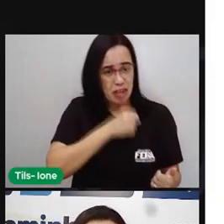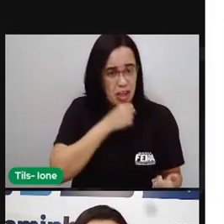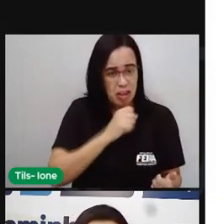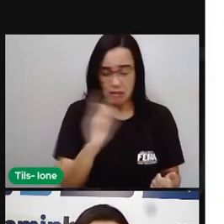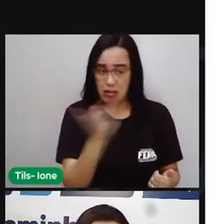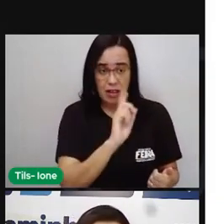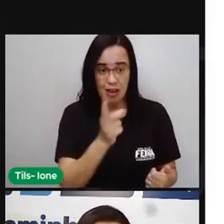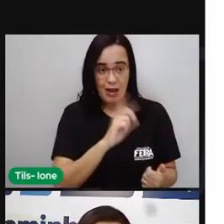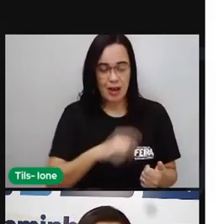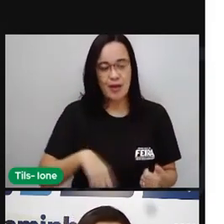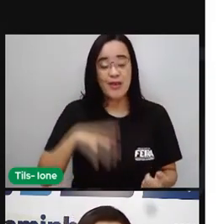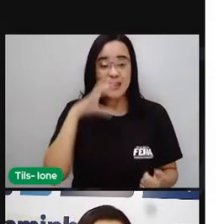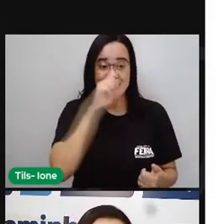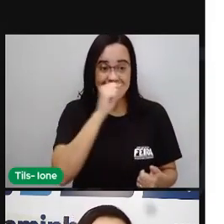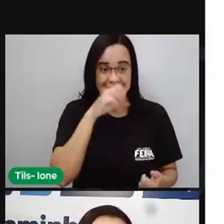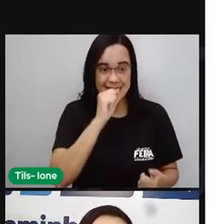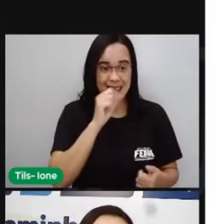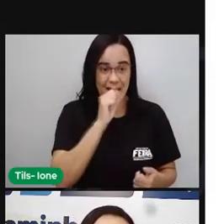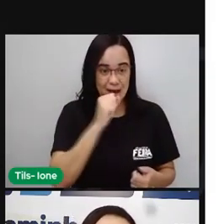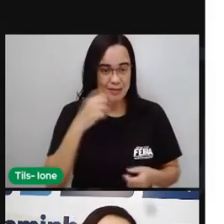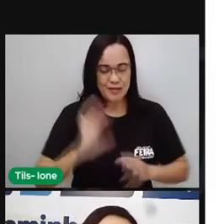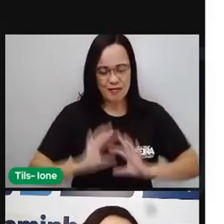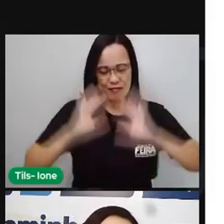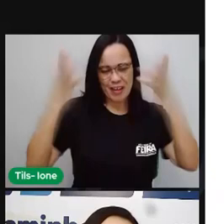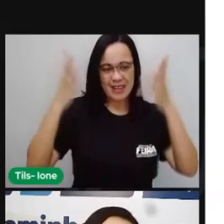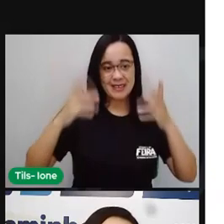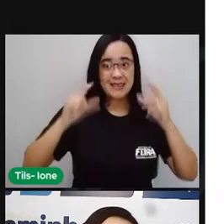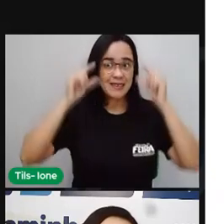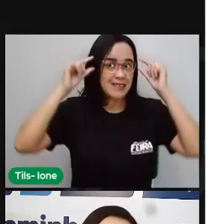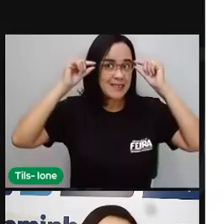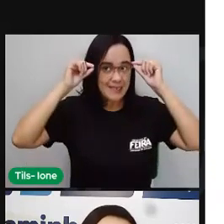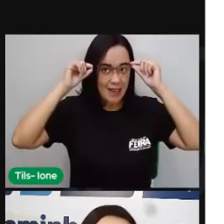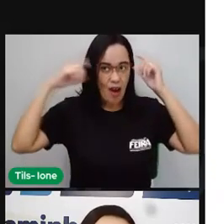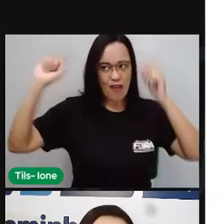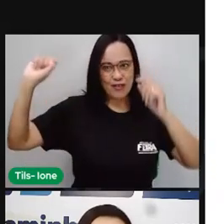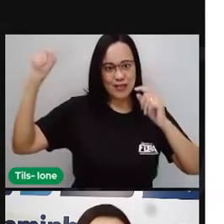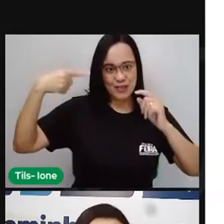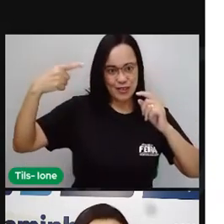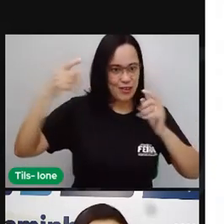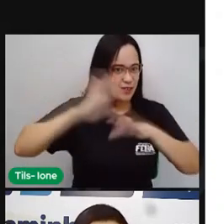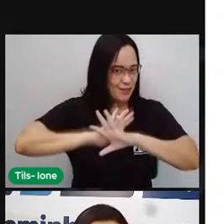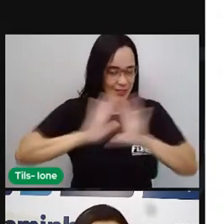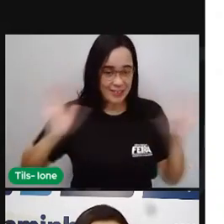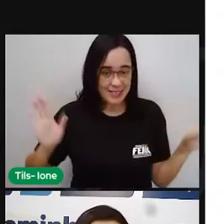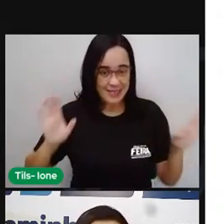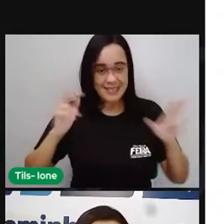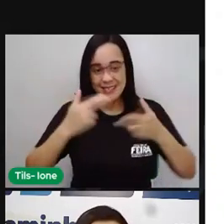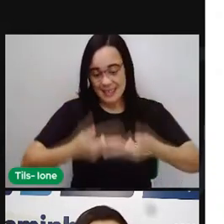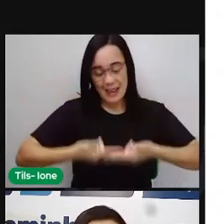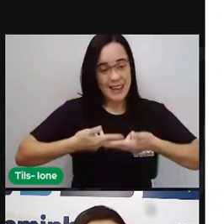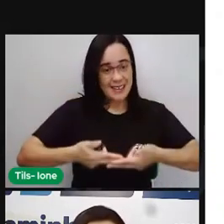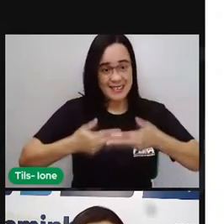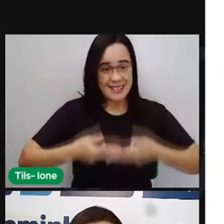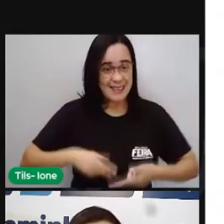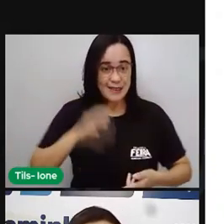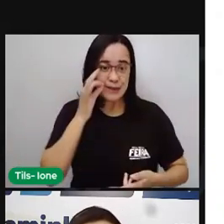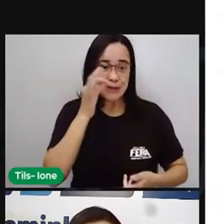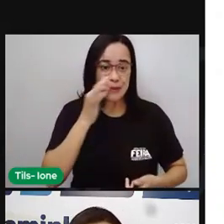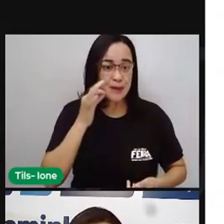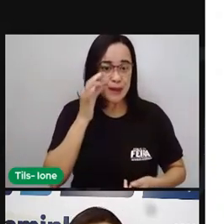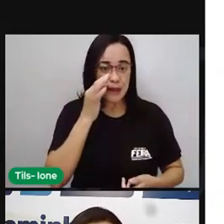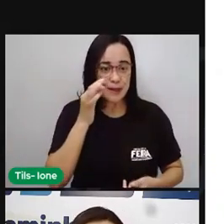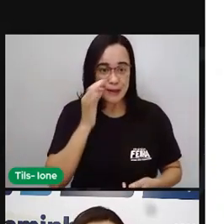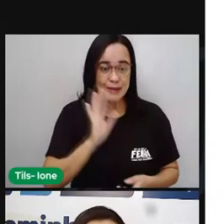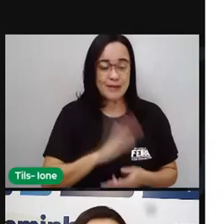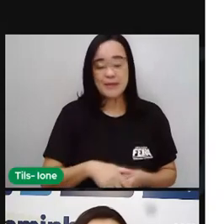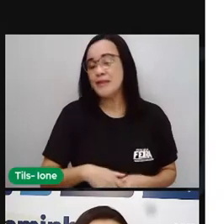sábados vai para a balada. Óculos só os esportes, na cadeira descansa o gato. De uma coisa, a vovó não